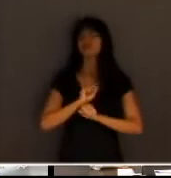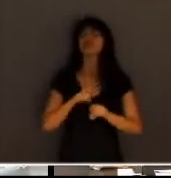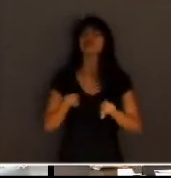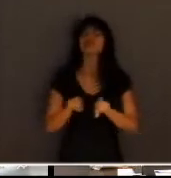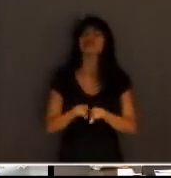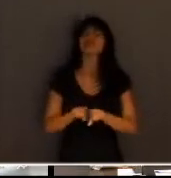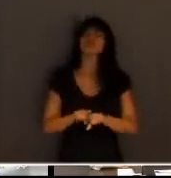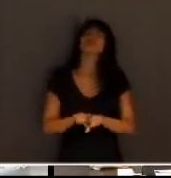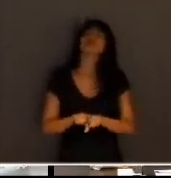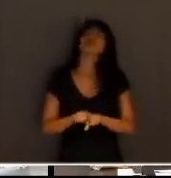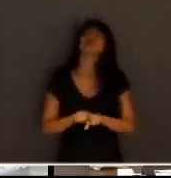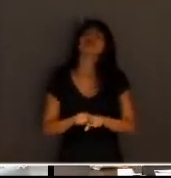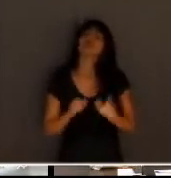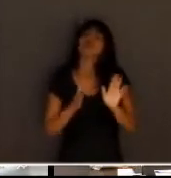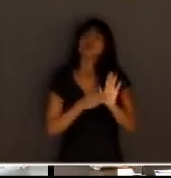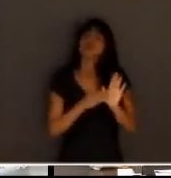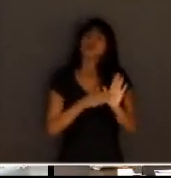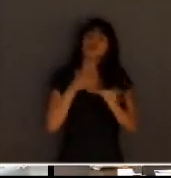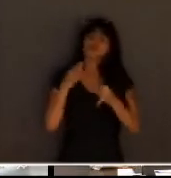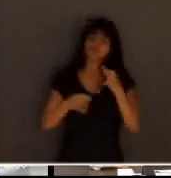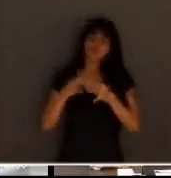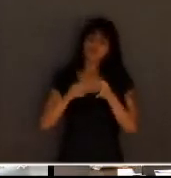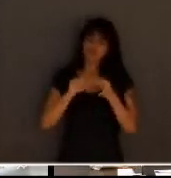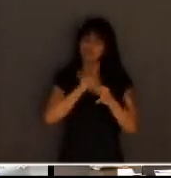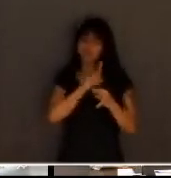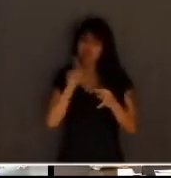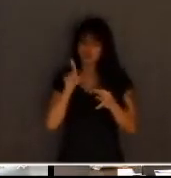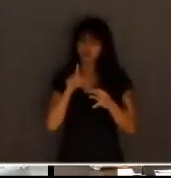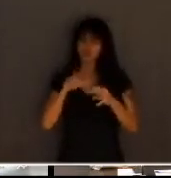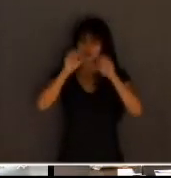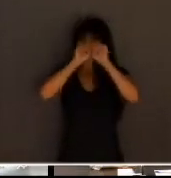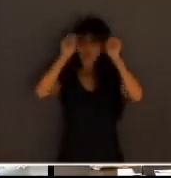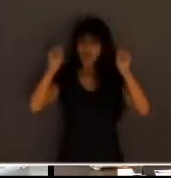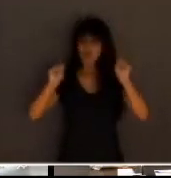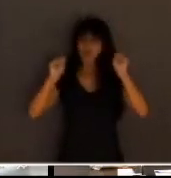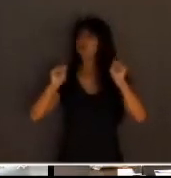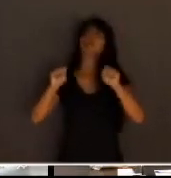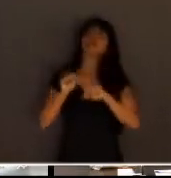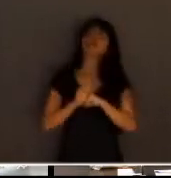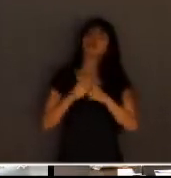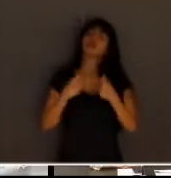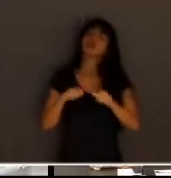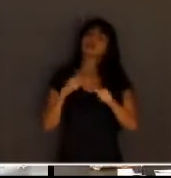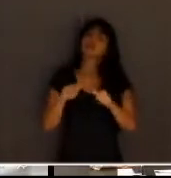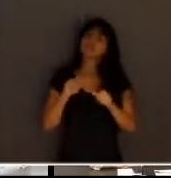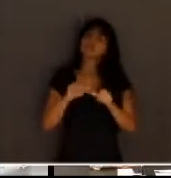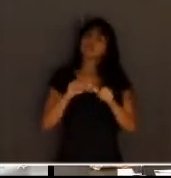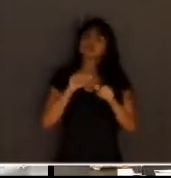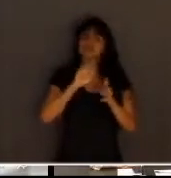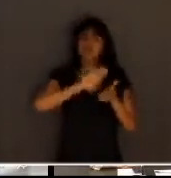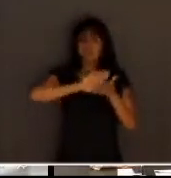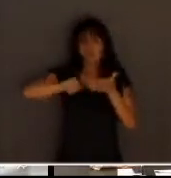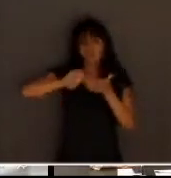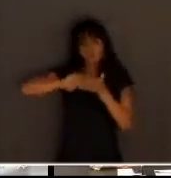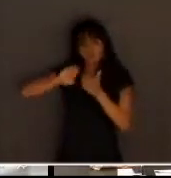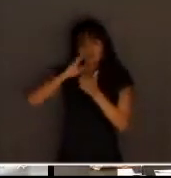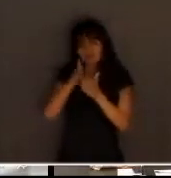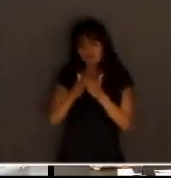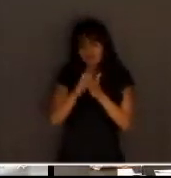lá no nosso tribunal do júri, que ele separasse dois ou três jogos de cédula, porque à medida que você está